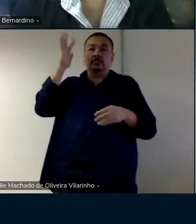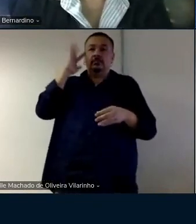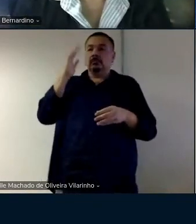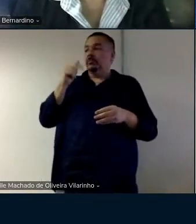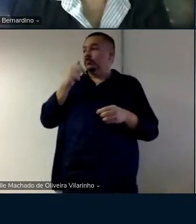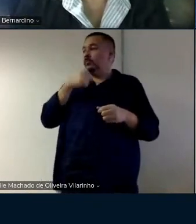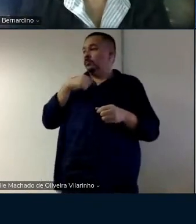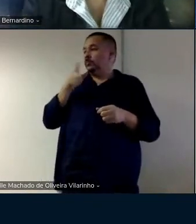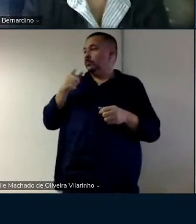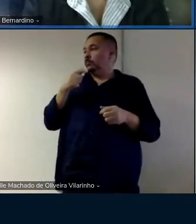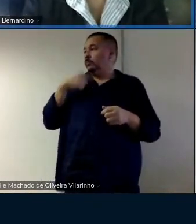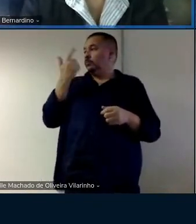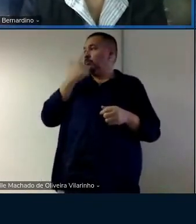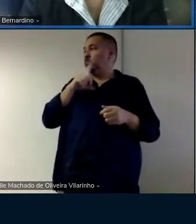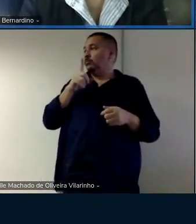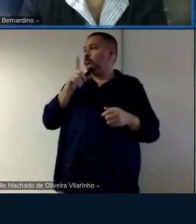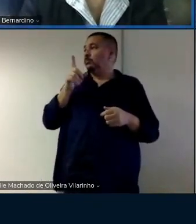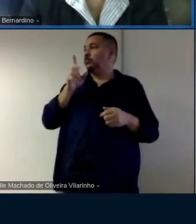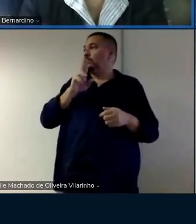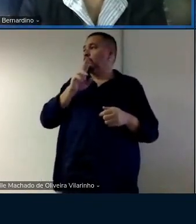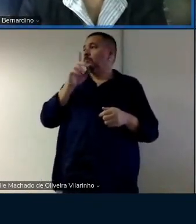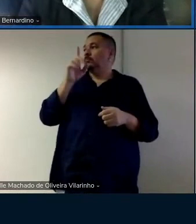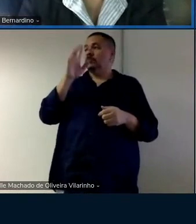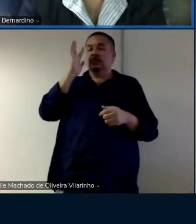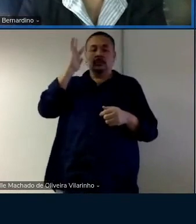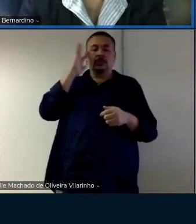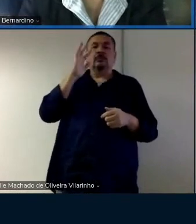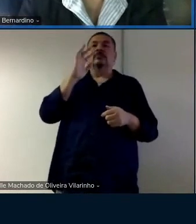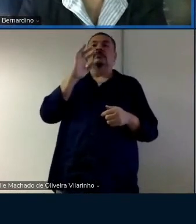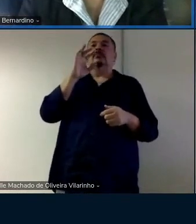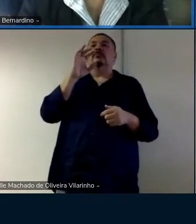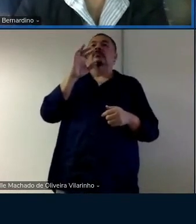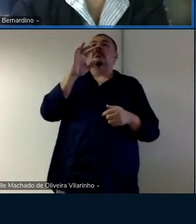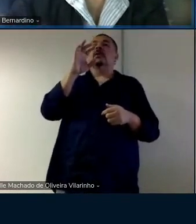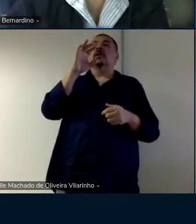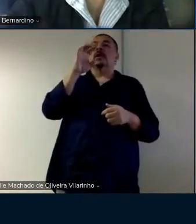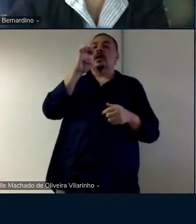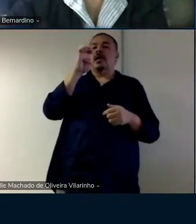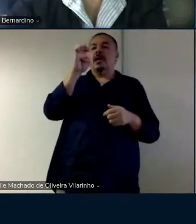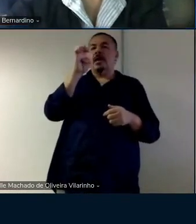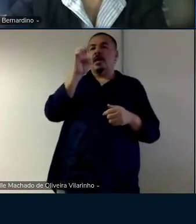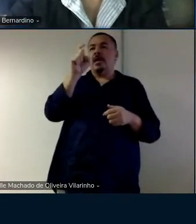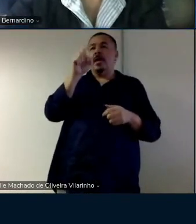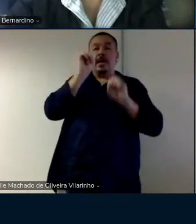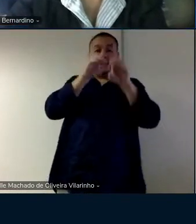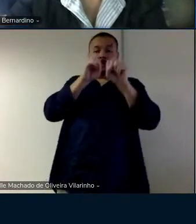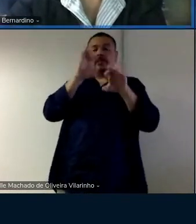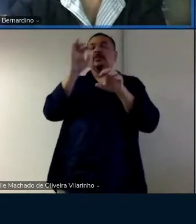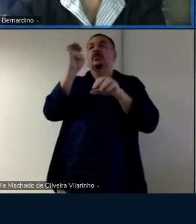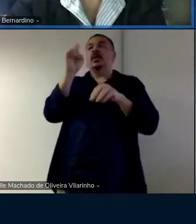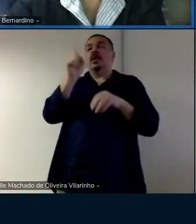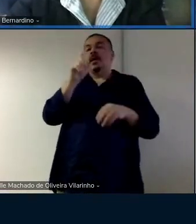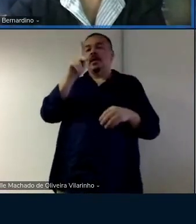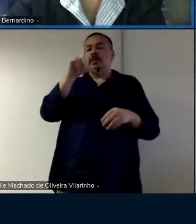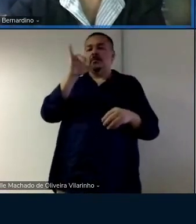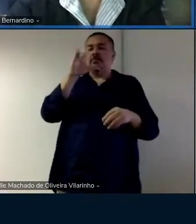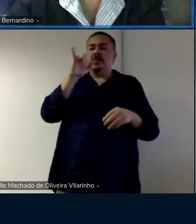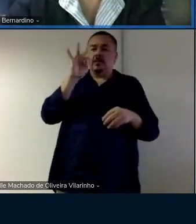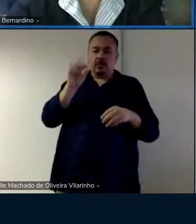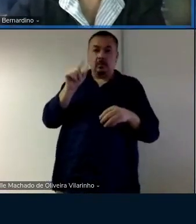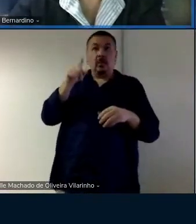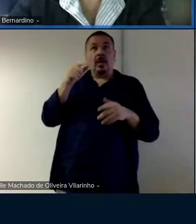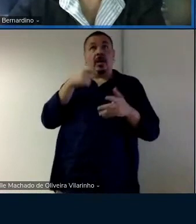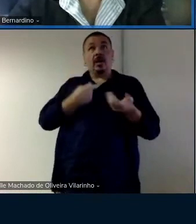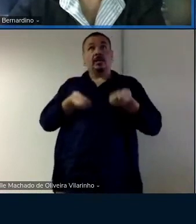guardei o nome do ensino explícito eu achei bem interessante porque é isso né é você trazer a